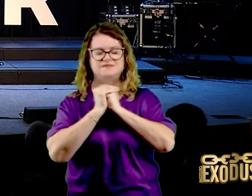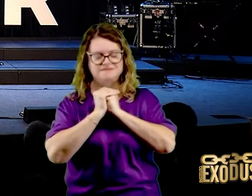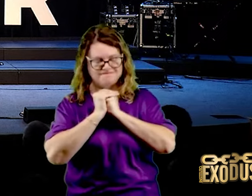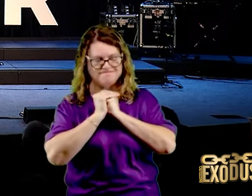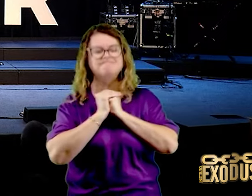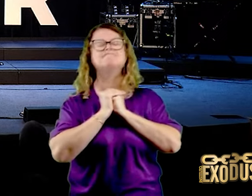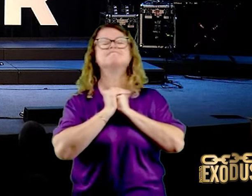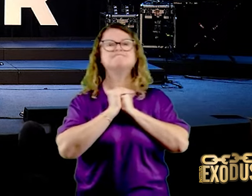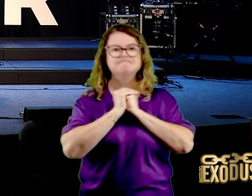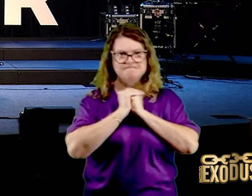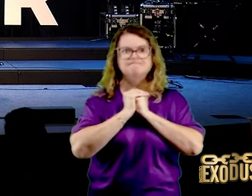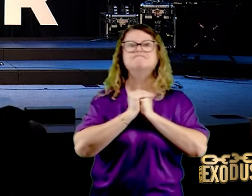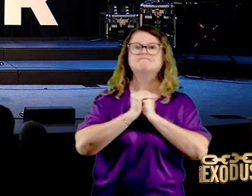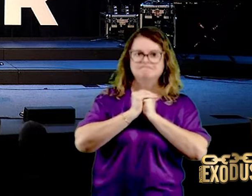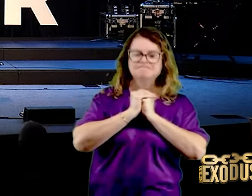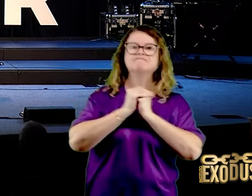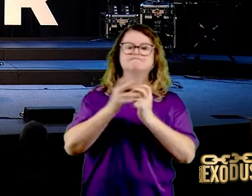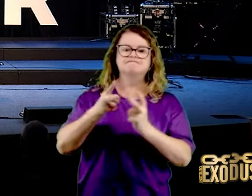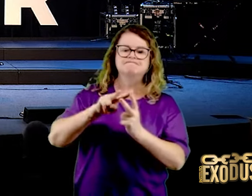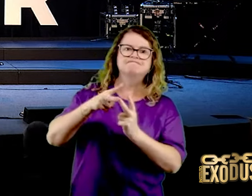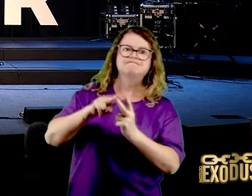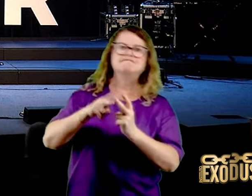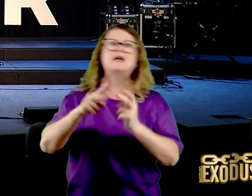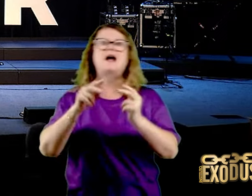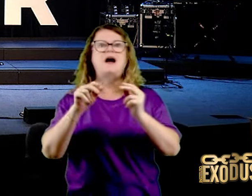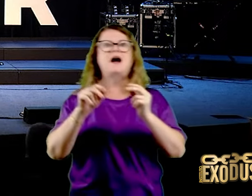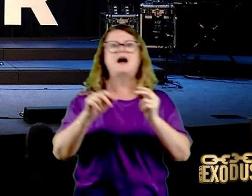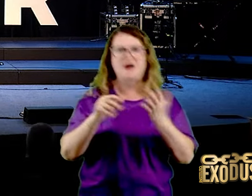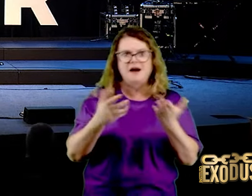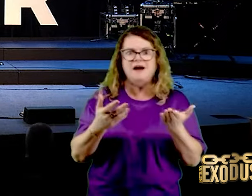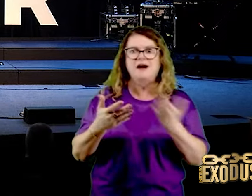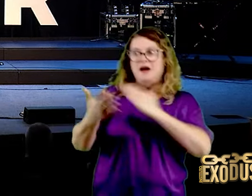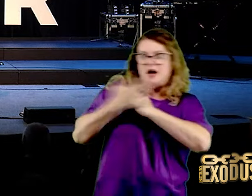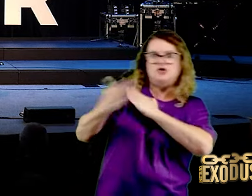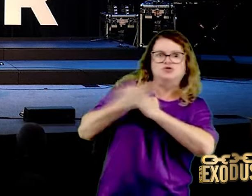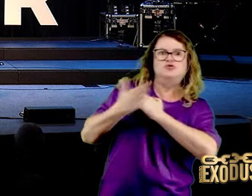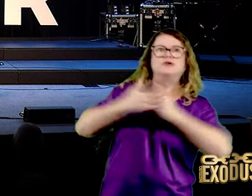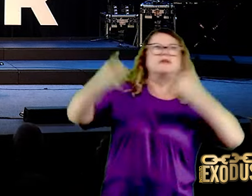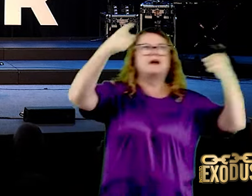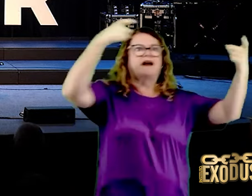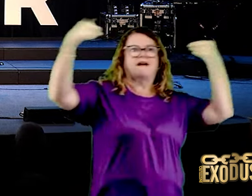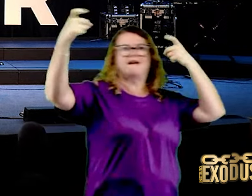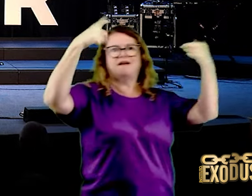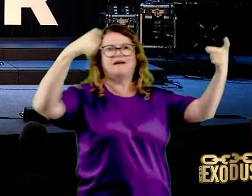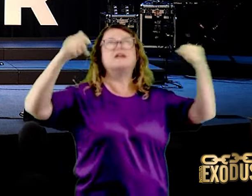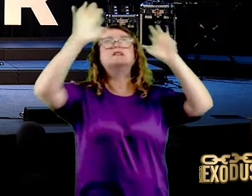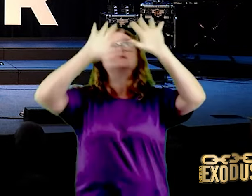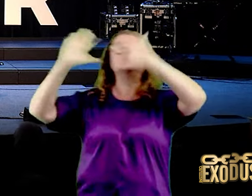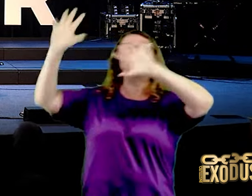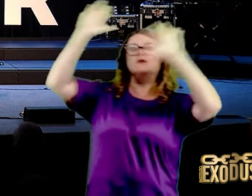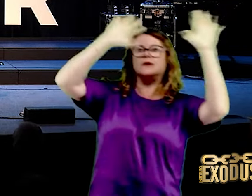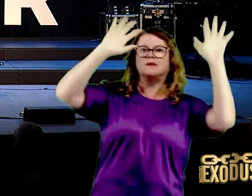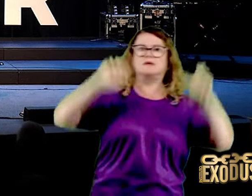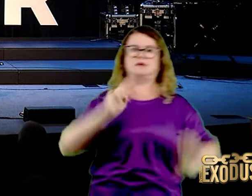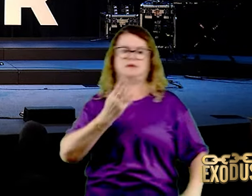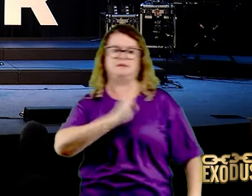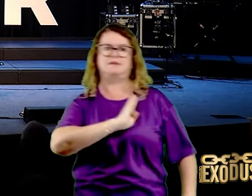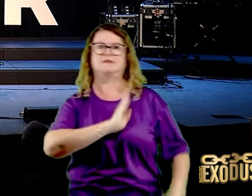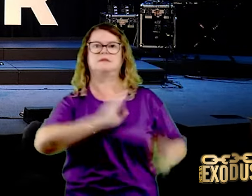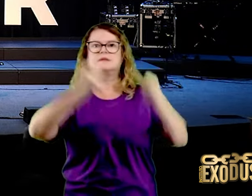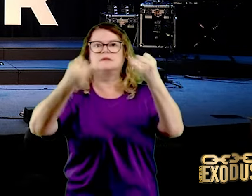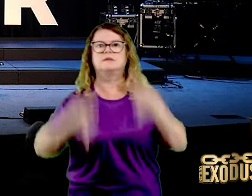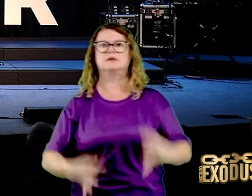Somente com oração. São armas de guerra espiritual. Quando o Hebreus diz que a palavra de Deus é viva e